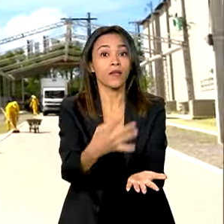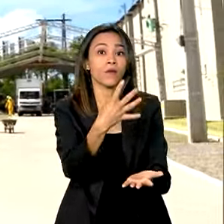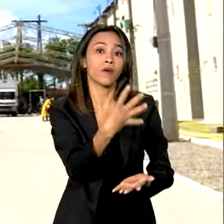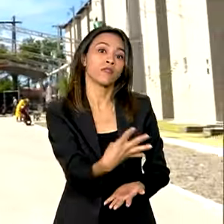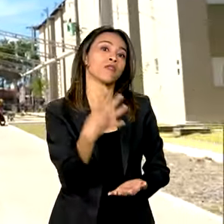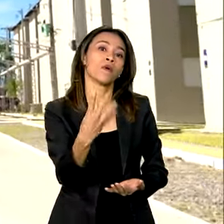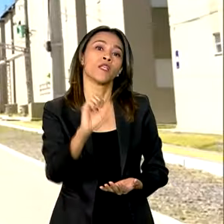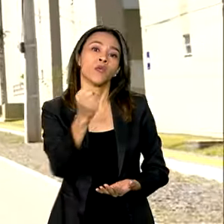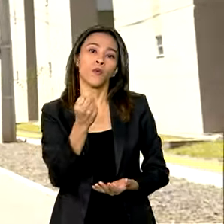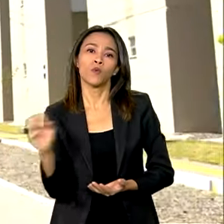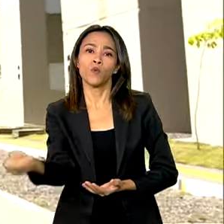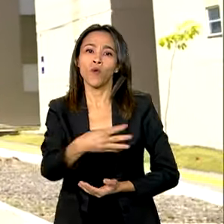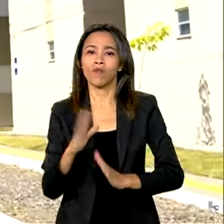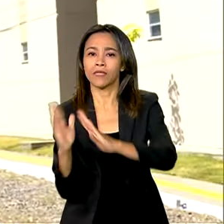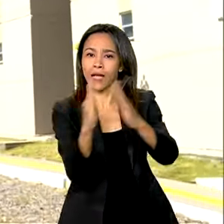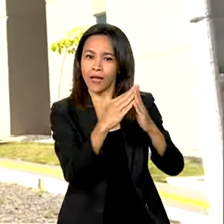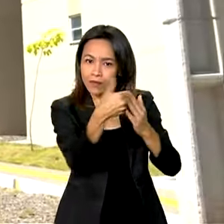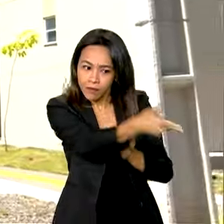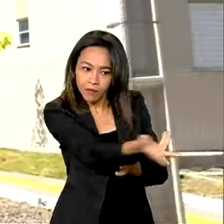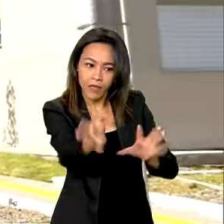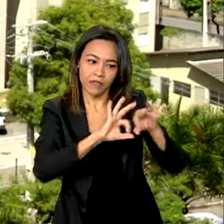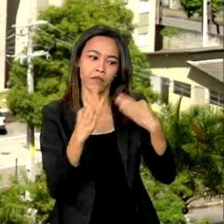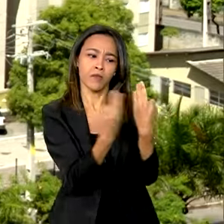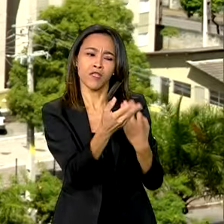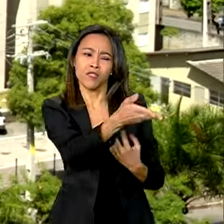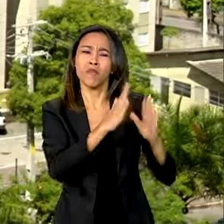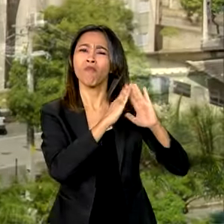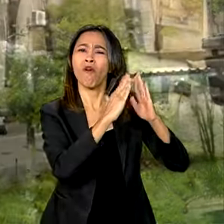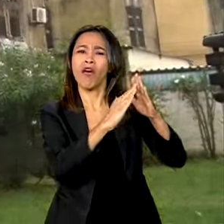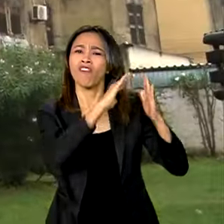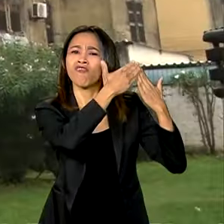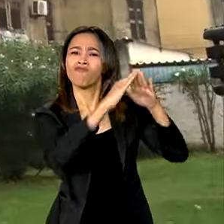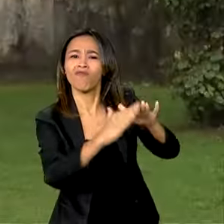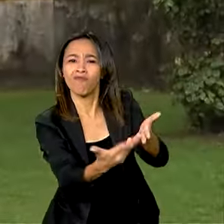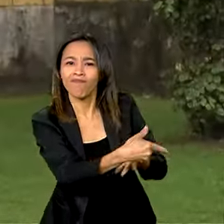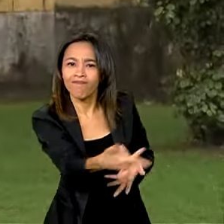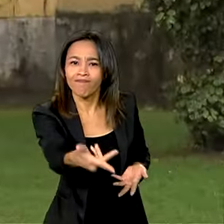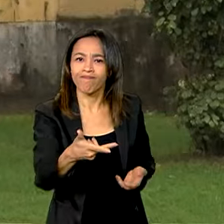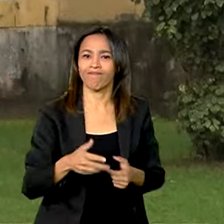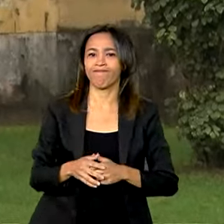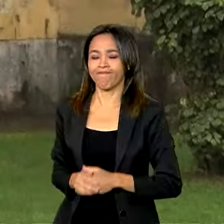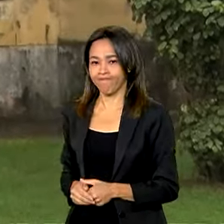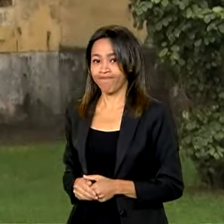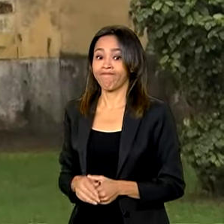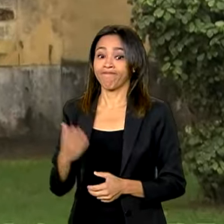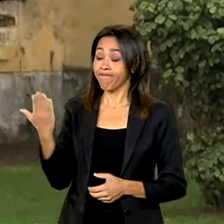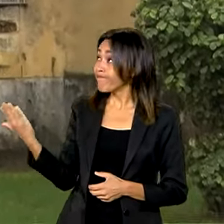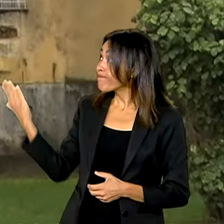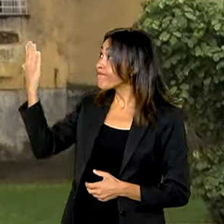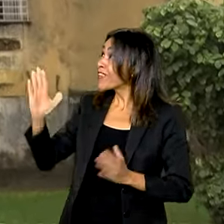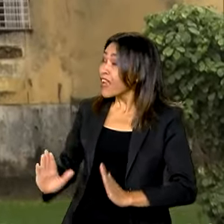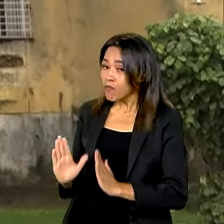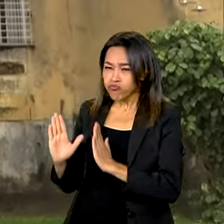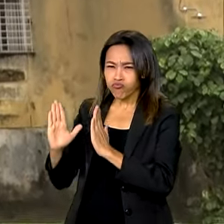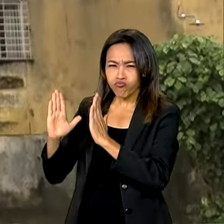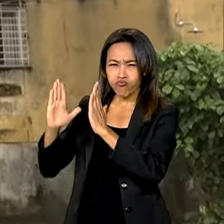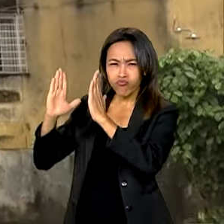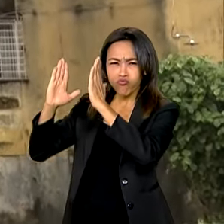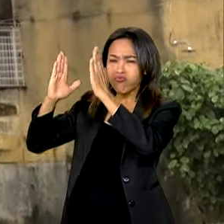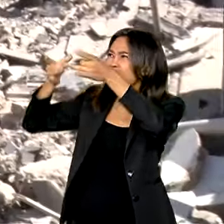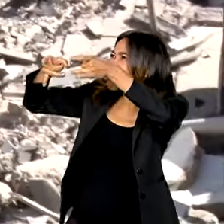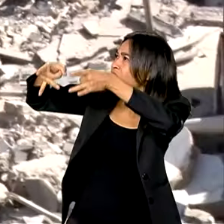unidades habitacionais para famílias que moravam em favelas. Moradores de prédios Caixão de